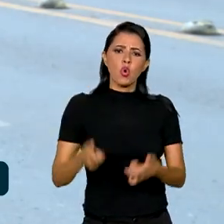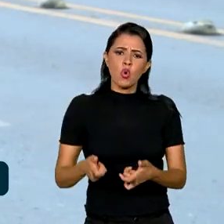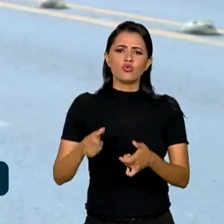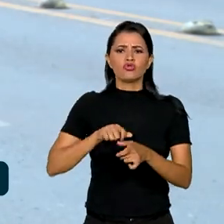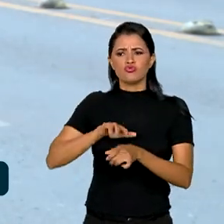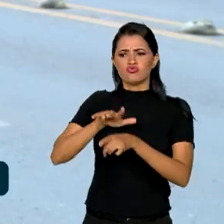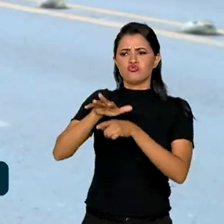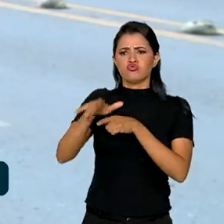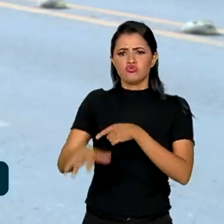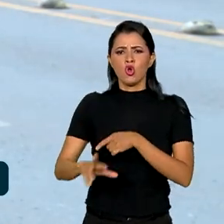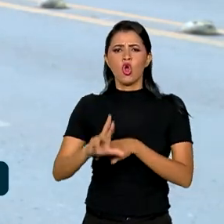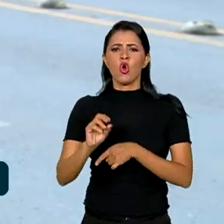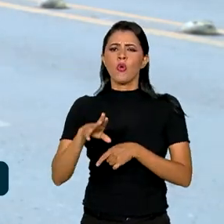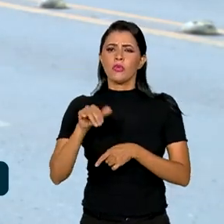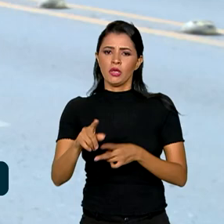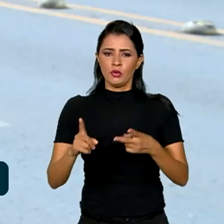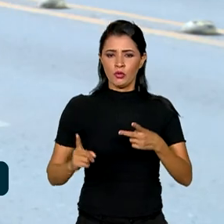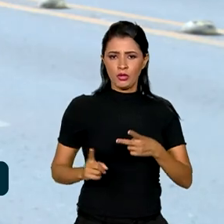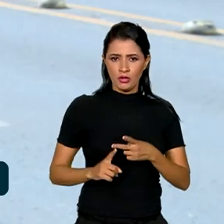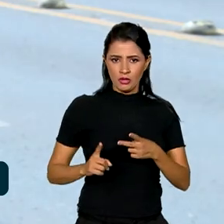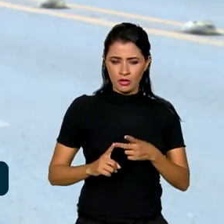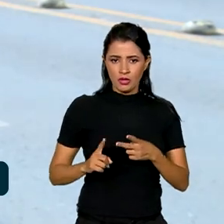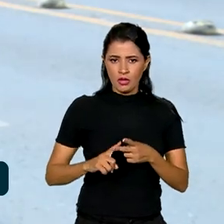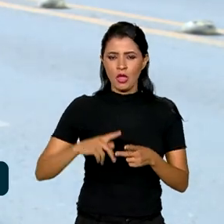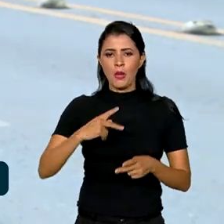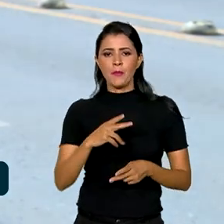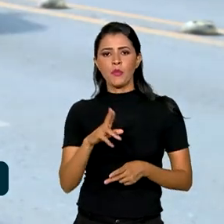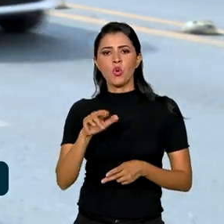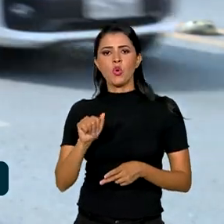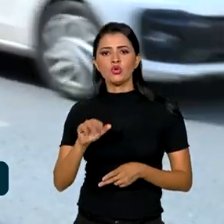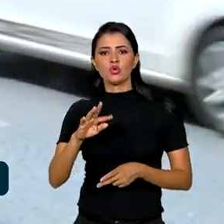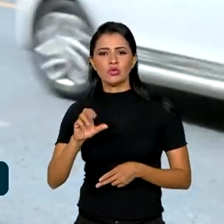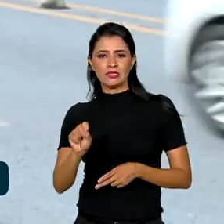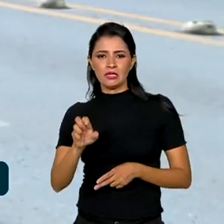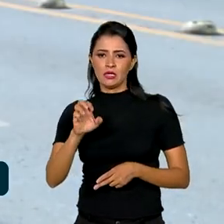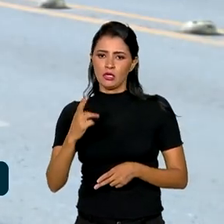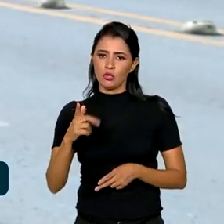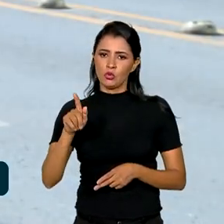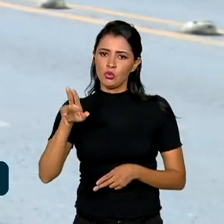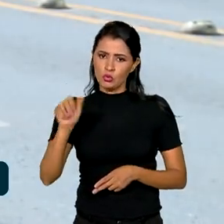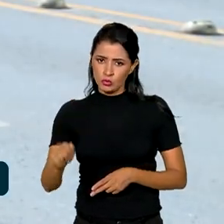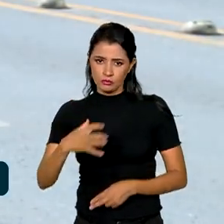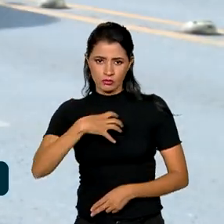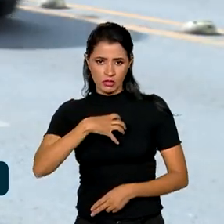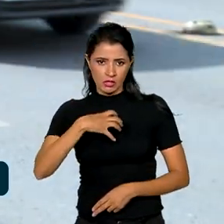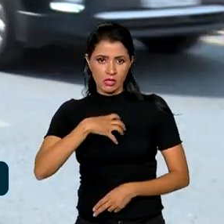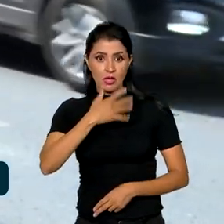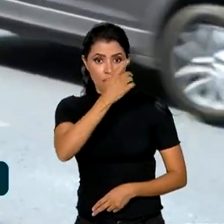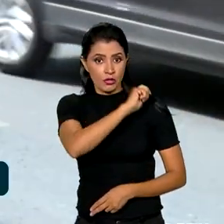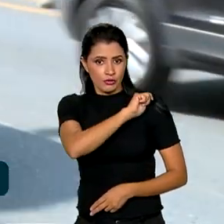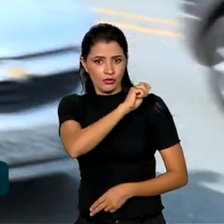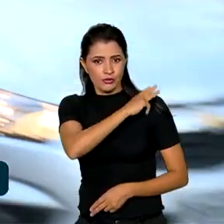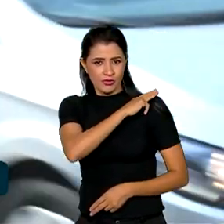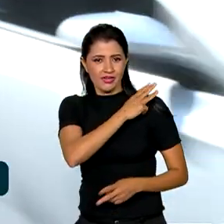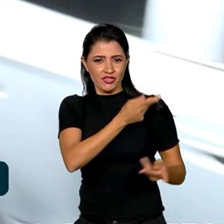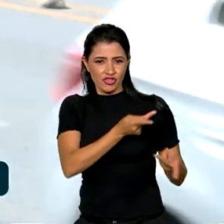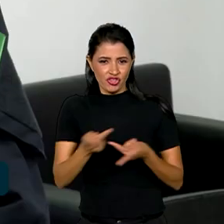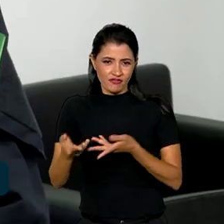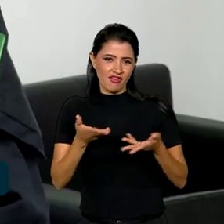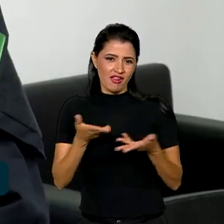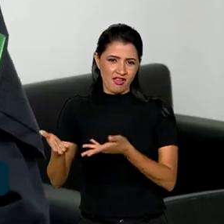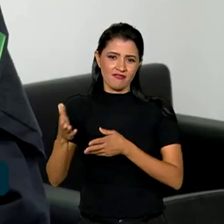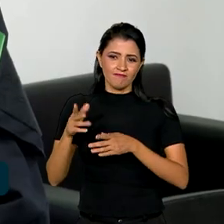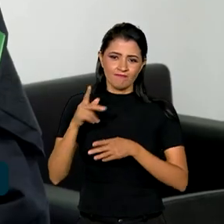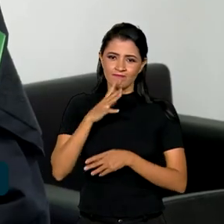muitos romeiros, e Porto Seguro, na Bahia, que geralmente recebe estudantes de ensino médio nesta época do ano.